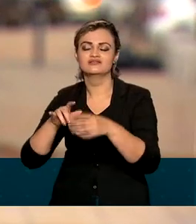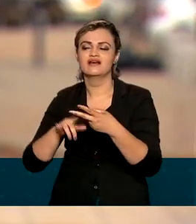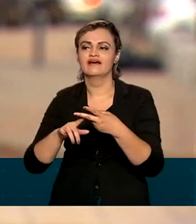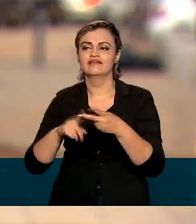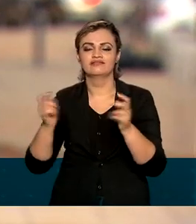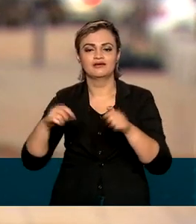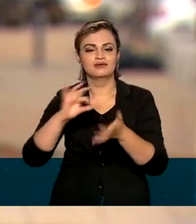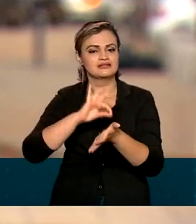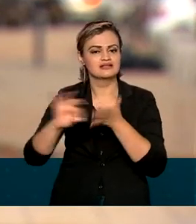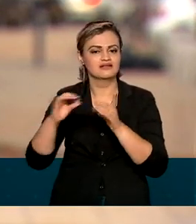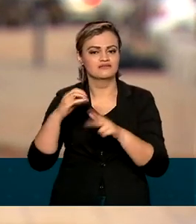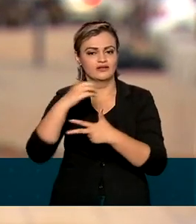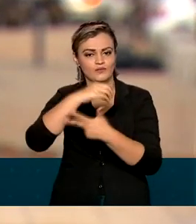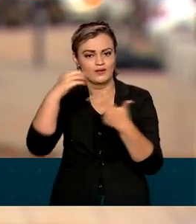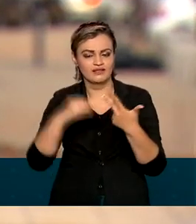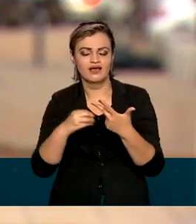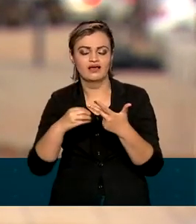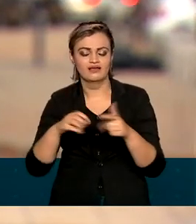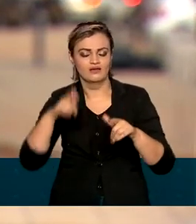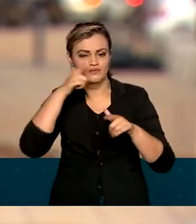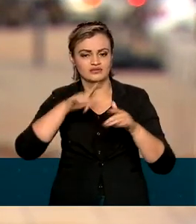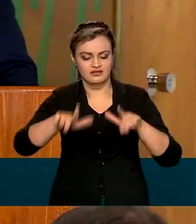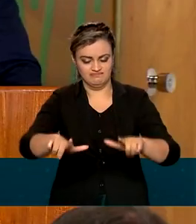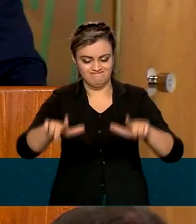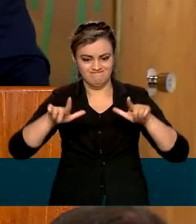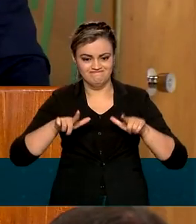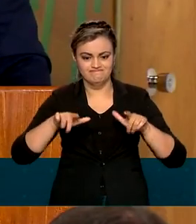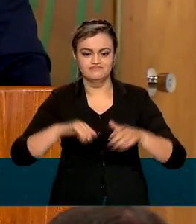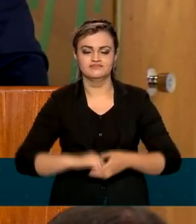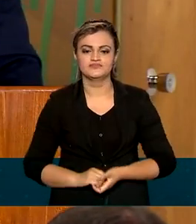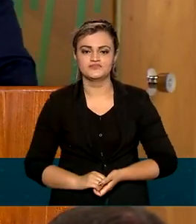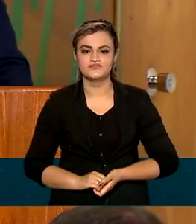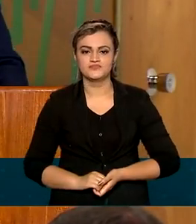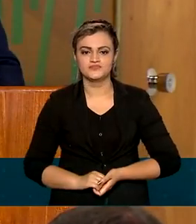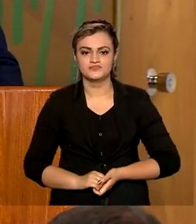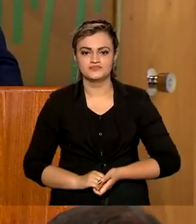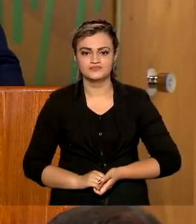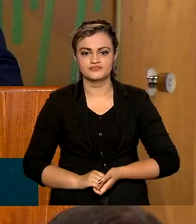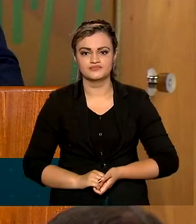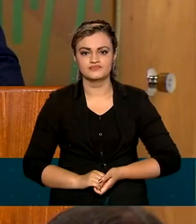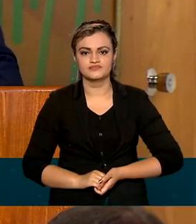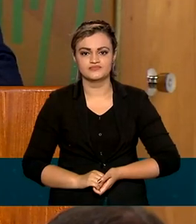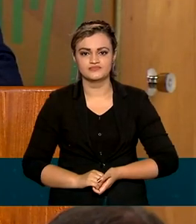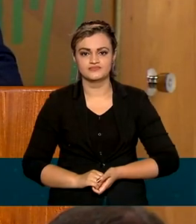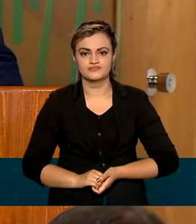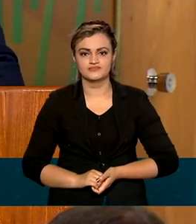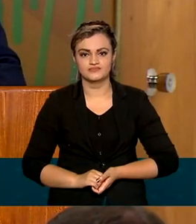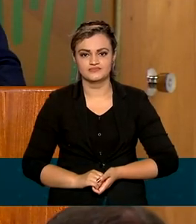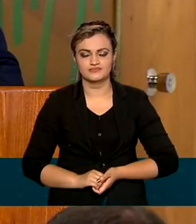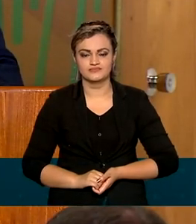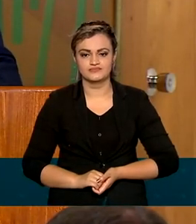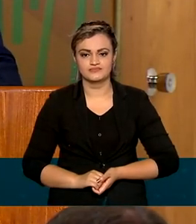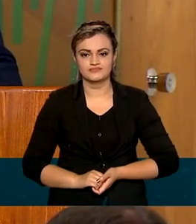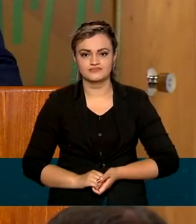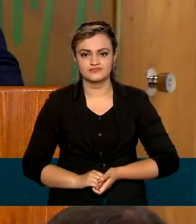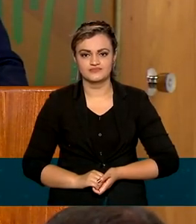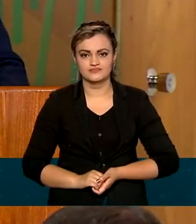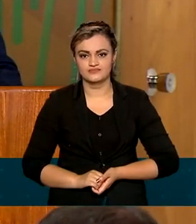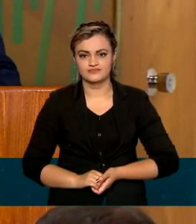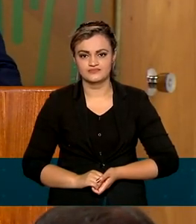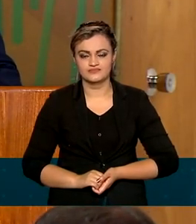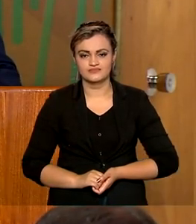inscrição no Enem e a emissão de certidões. É importante para levar a banda larga para as regiões rurais, carentes,